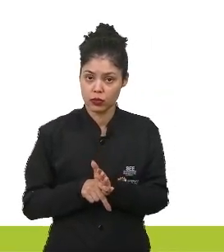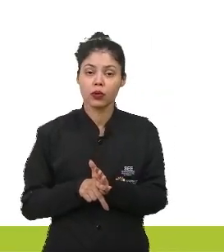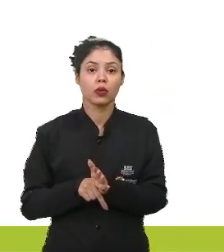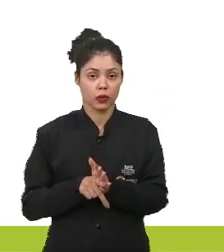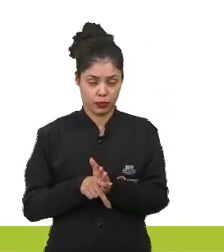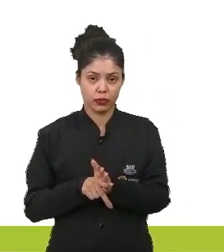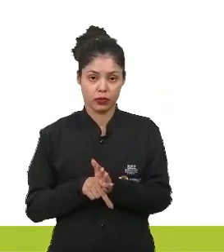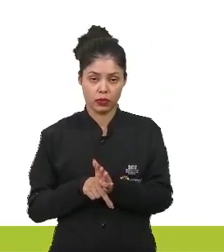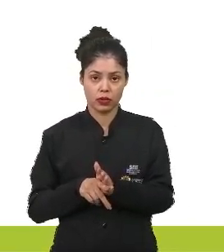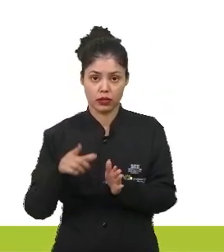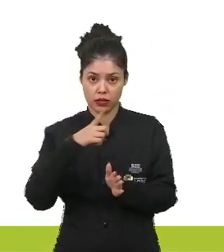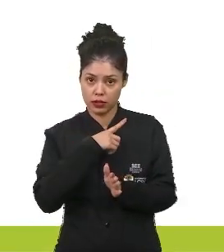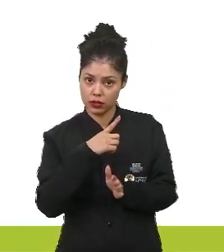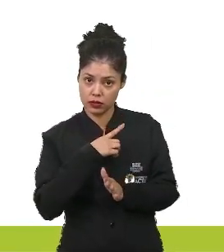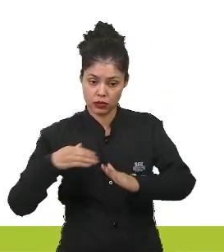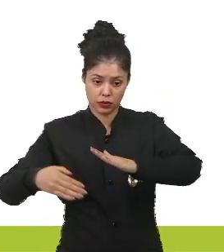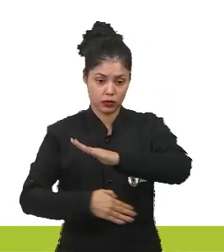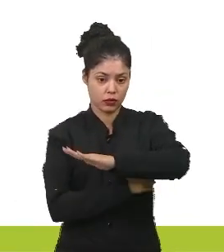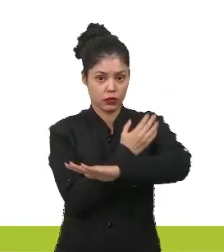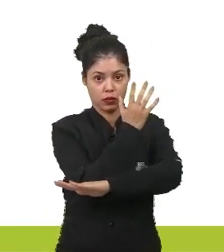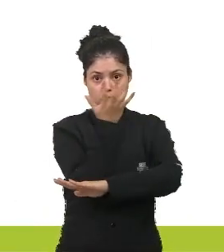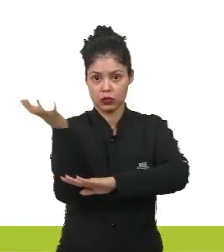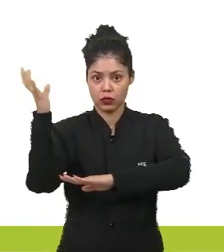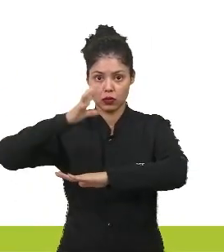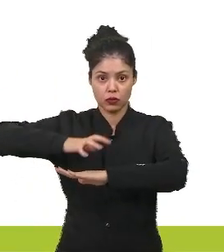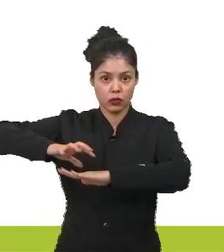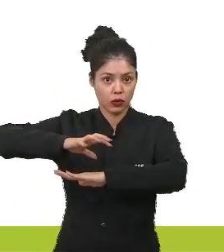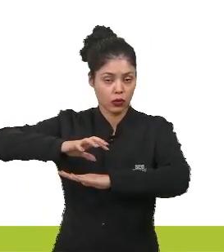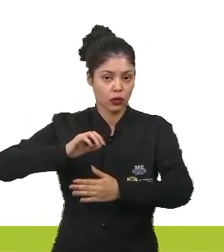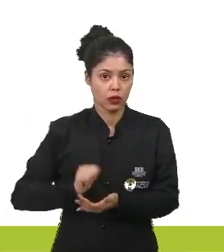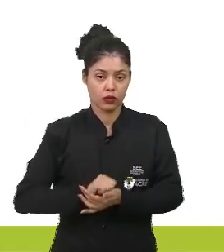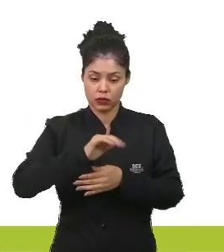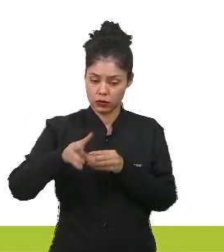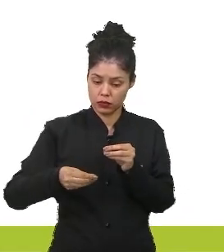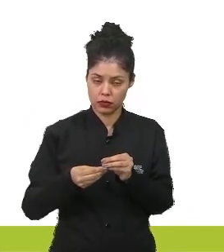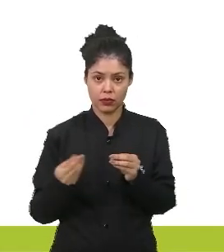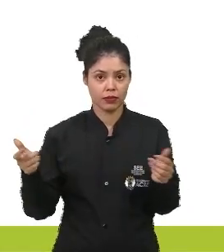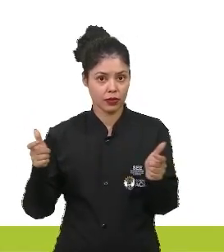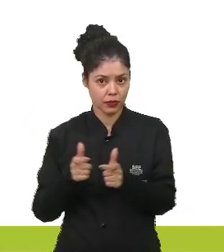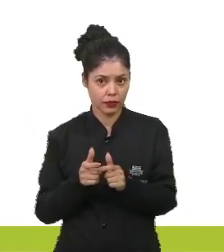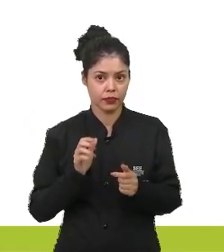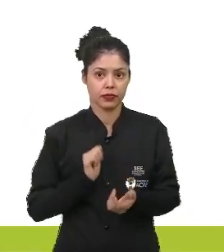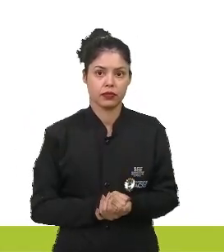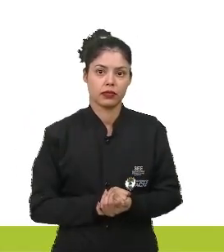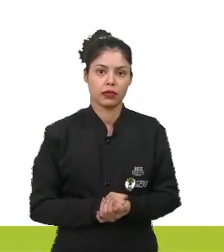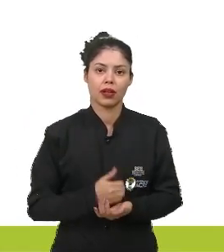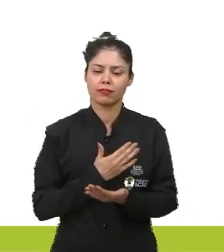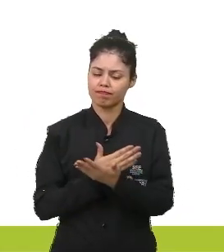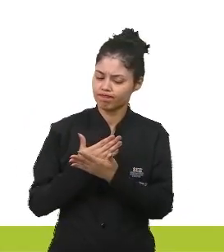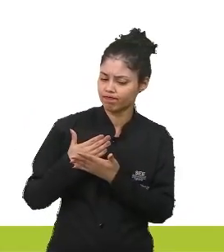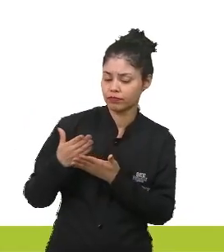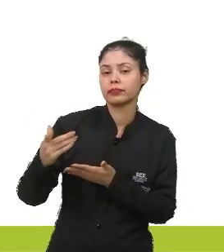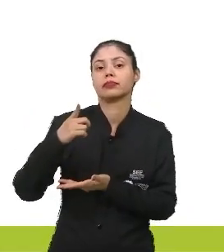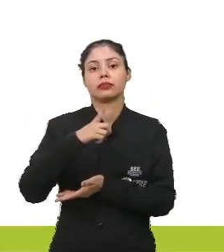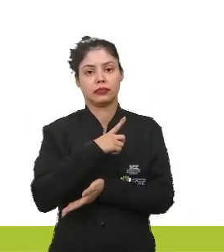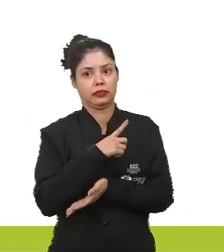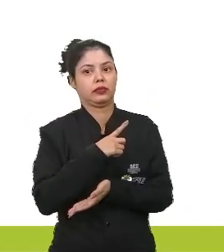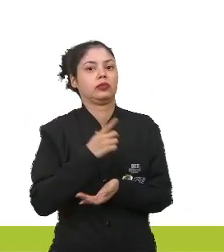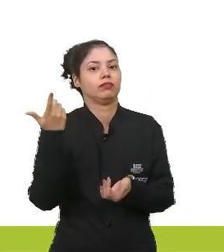cadeias alimentares, elas são de uma menor complexidade. Só que ela começa a